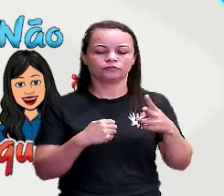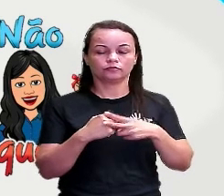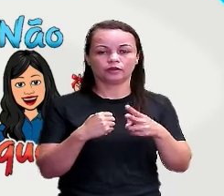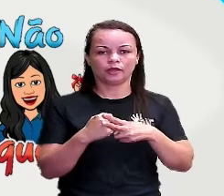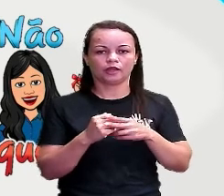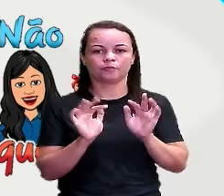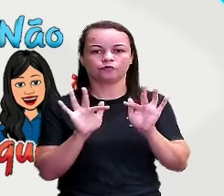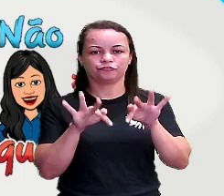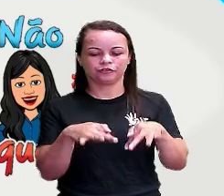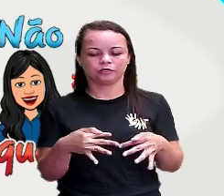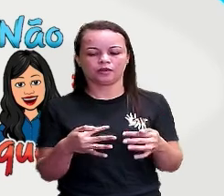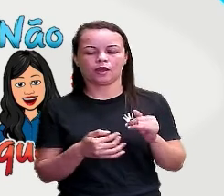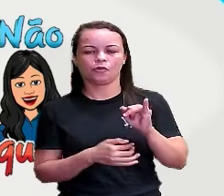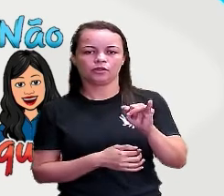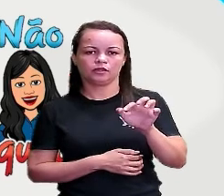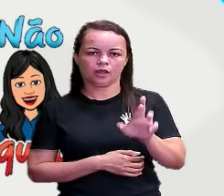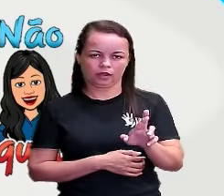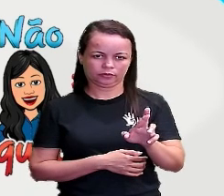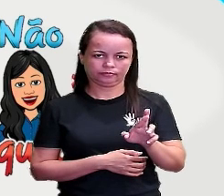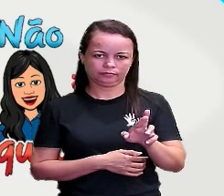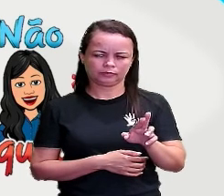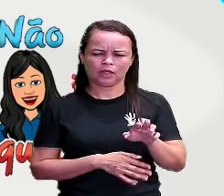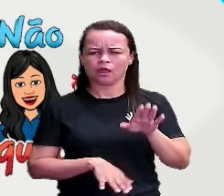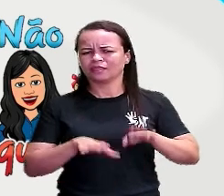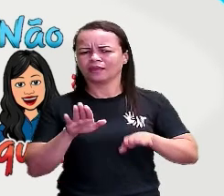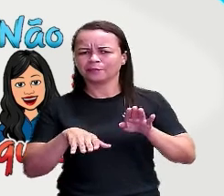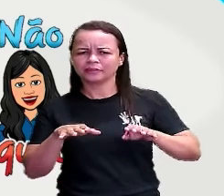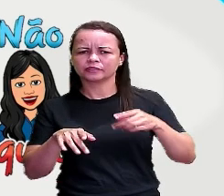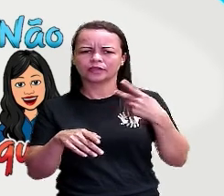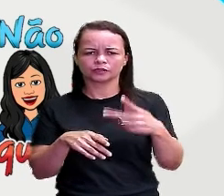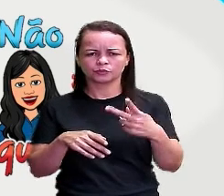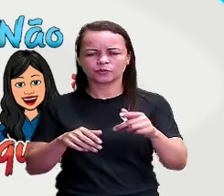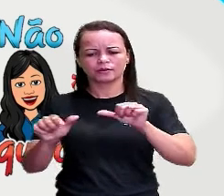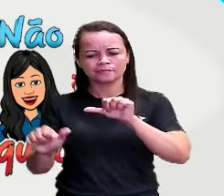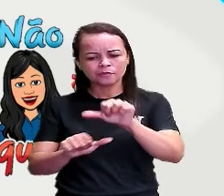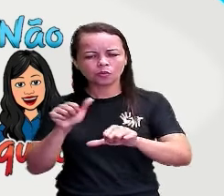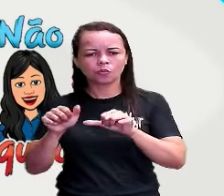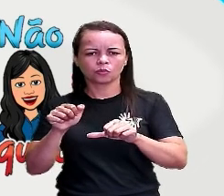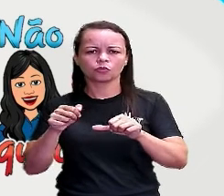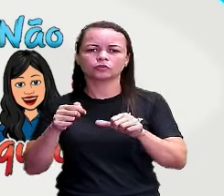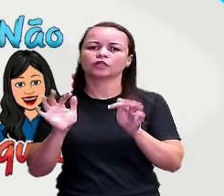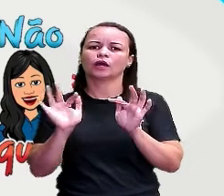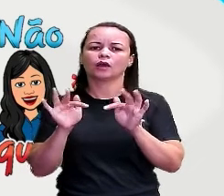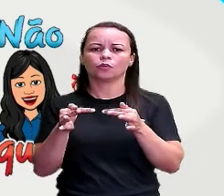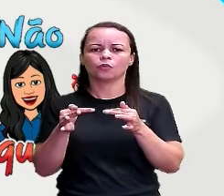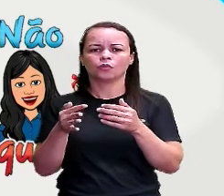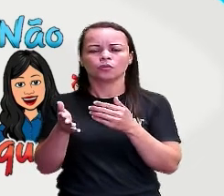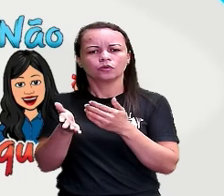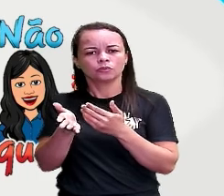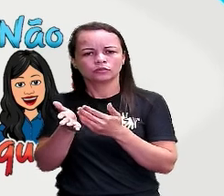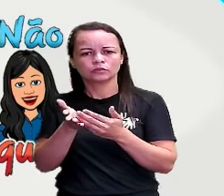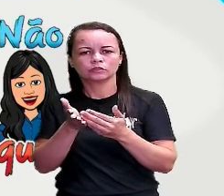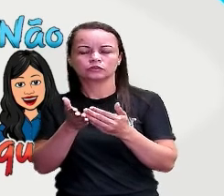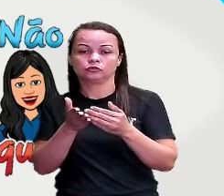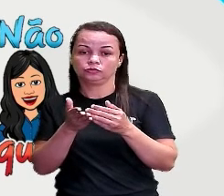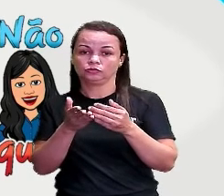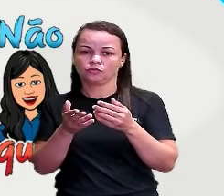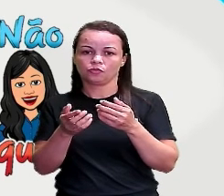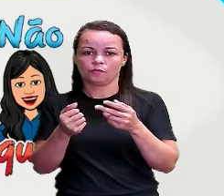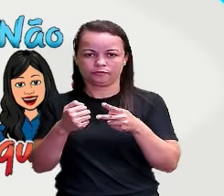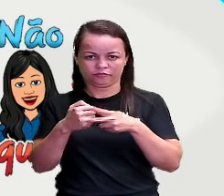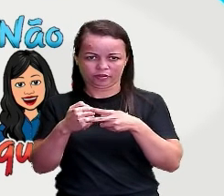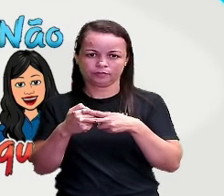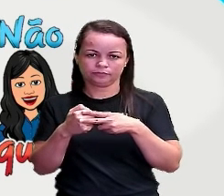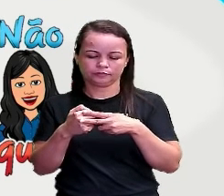ter uma conjugação diferente, modificando aí somente o início do verbo.